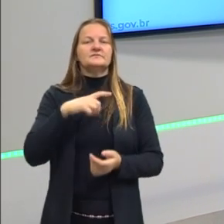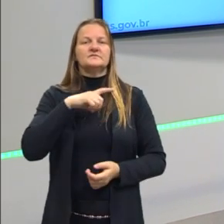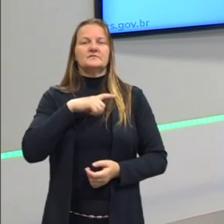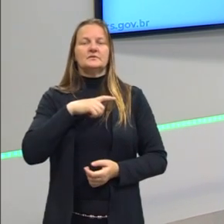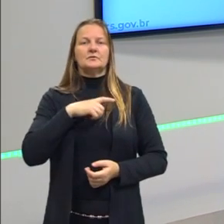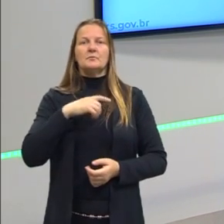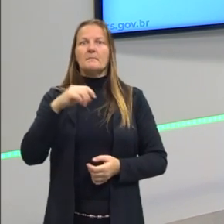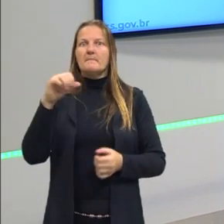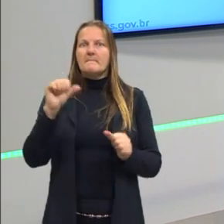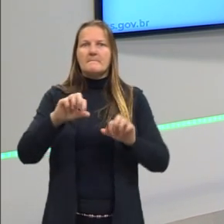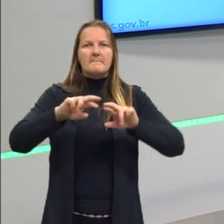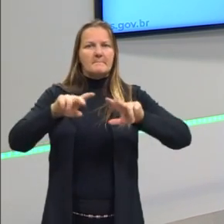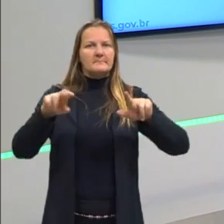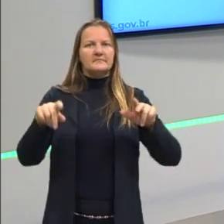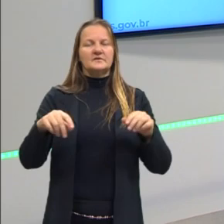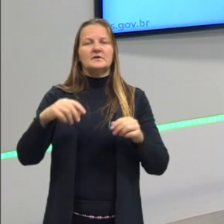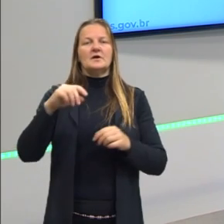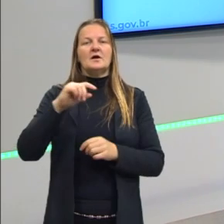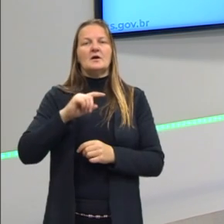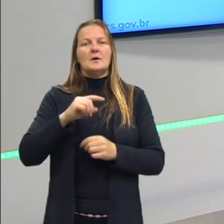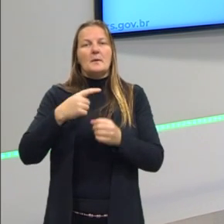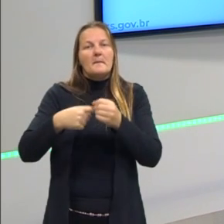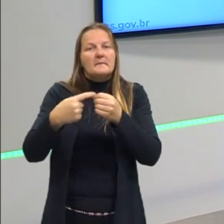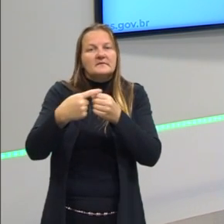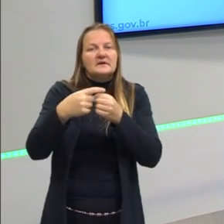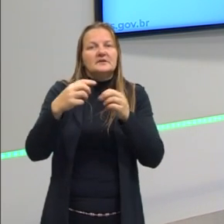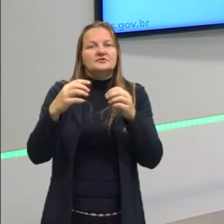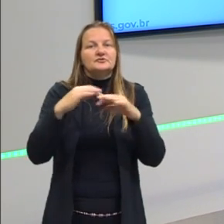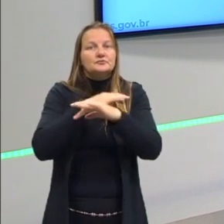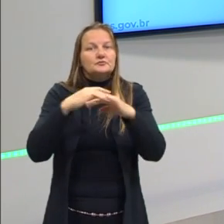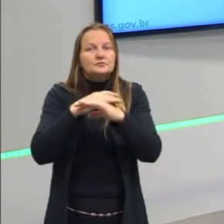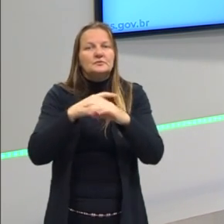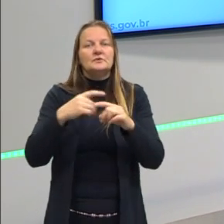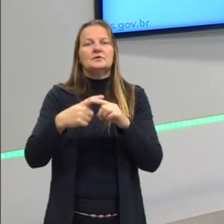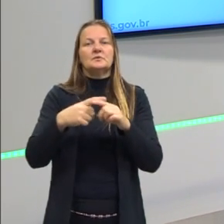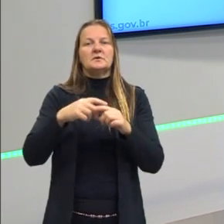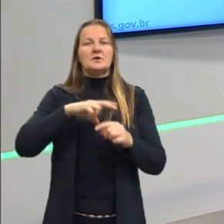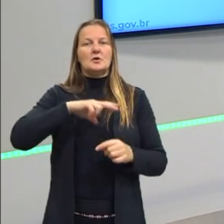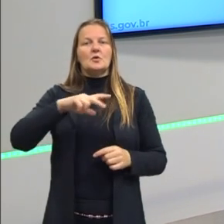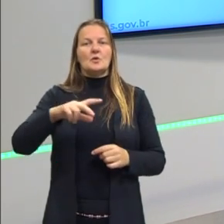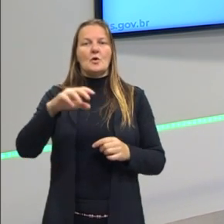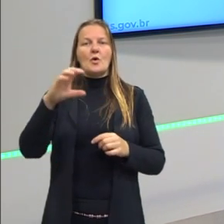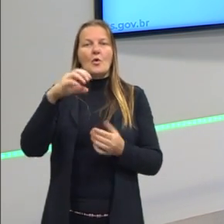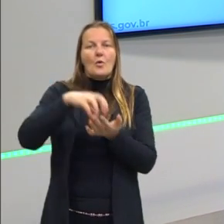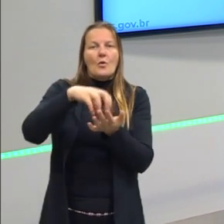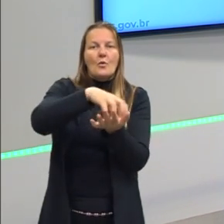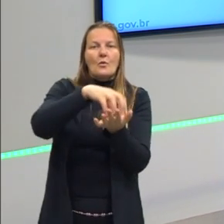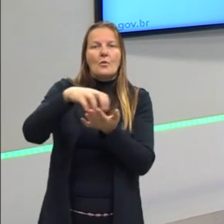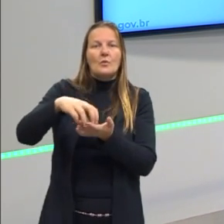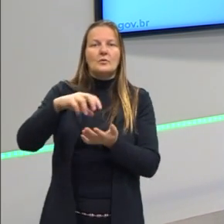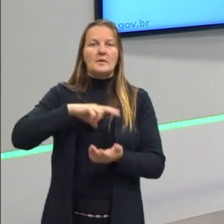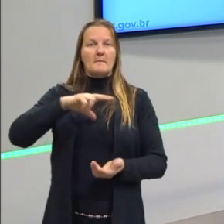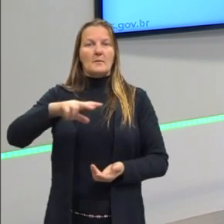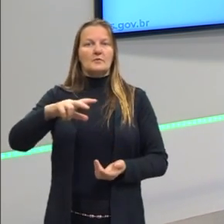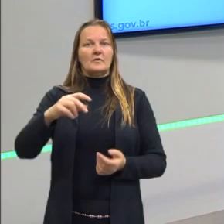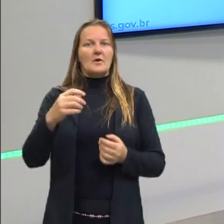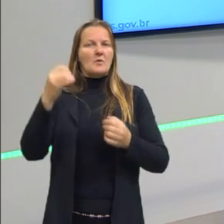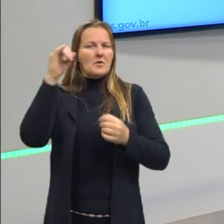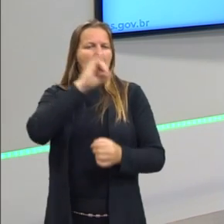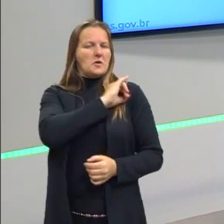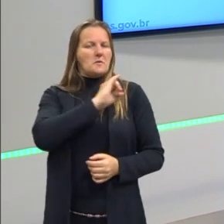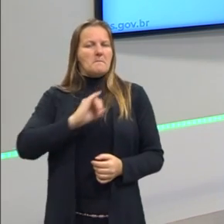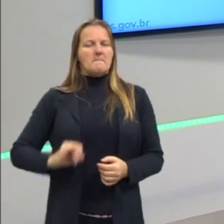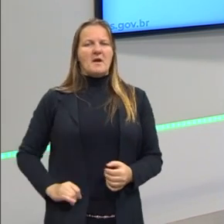consequências muito diferentes para a metrópole e para a colônia. A nossa colonização, em grande parte, tornou Portugal um dos impérios mais